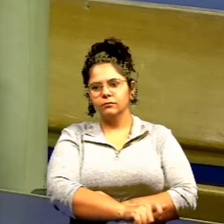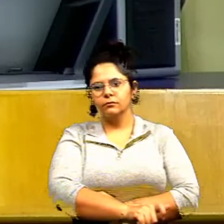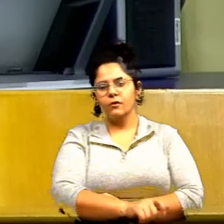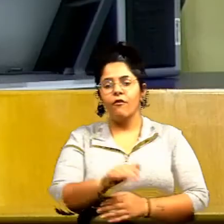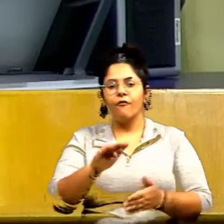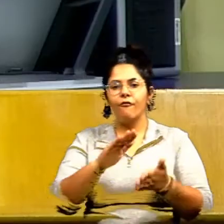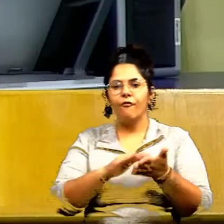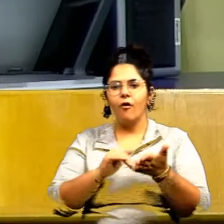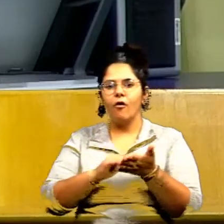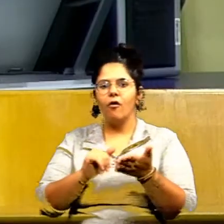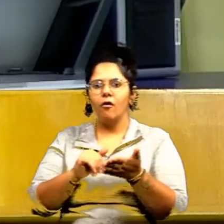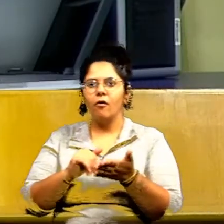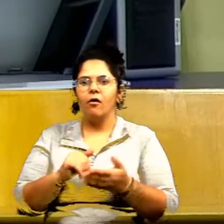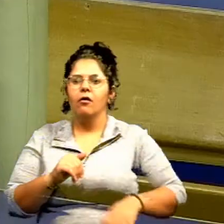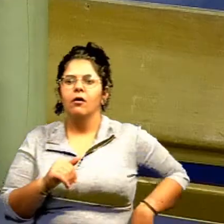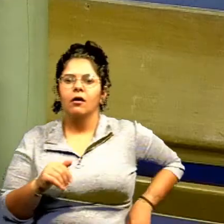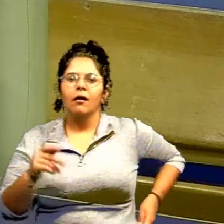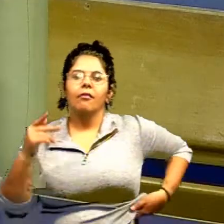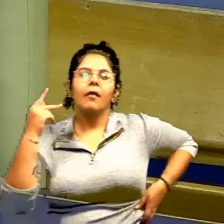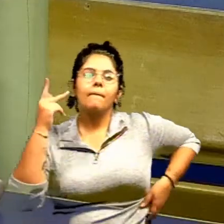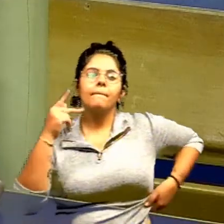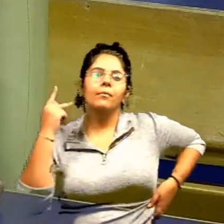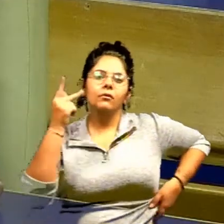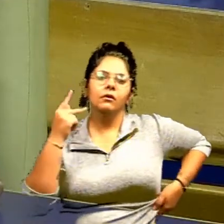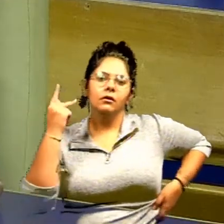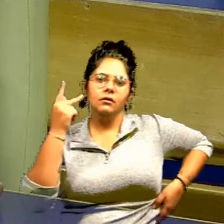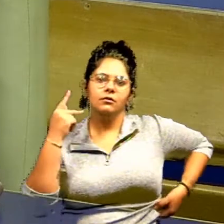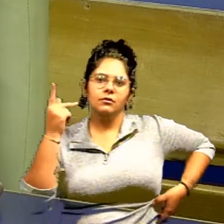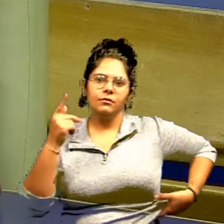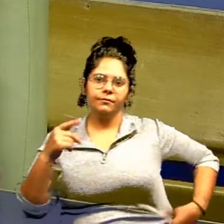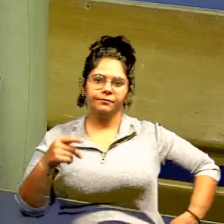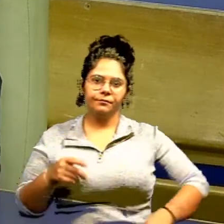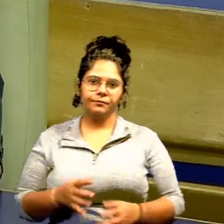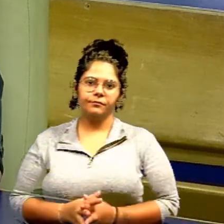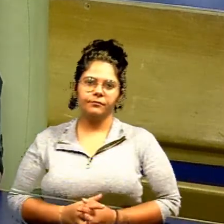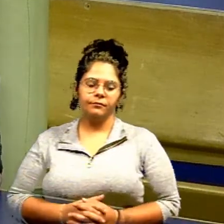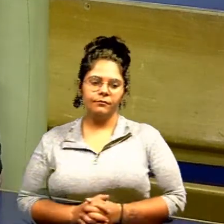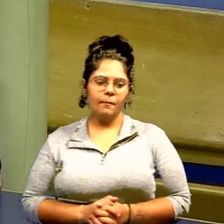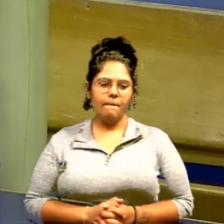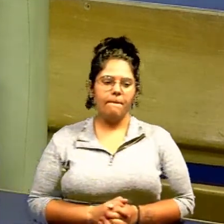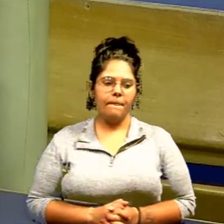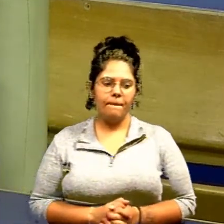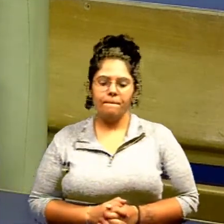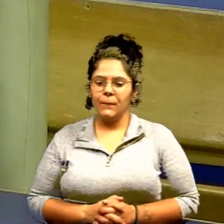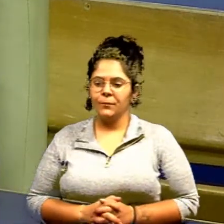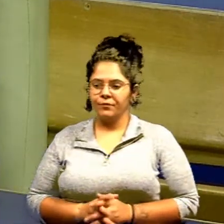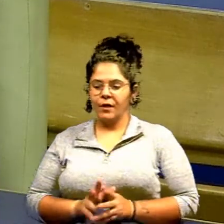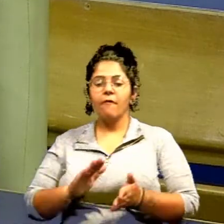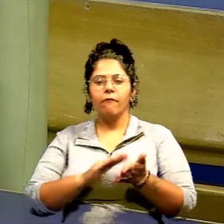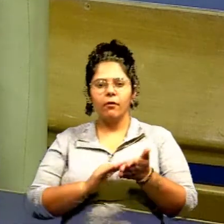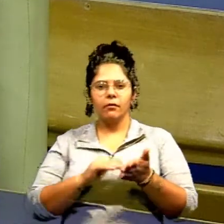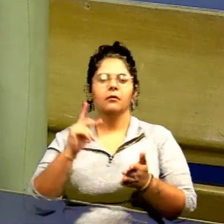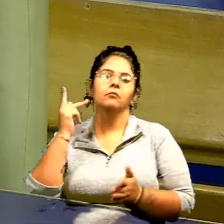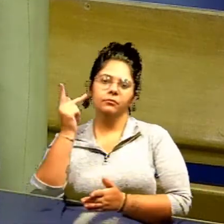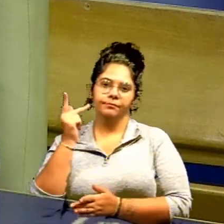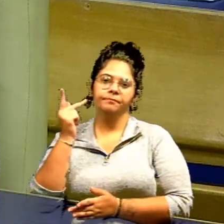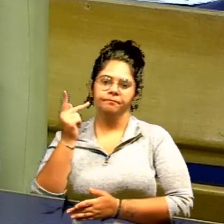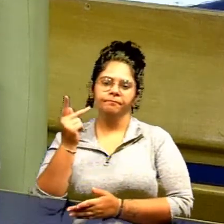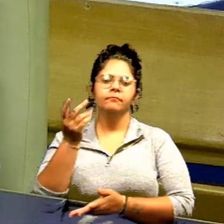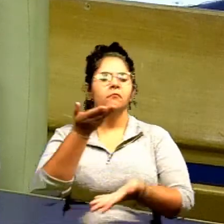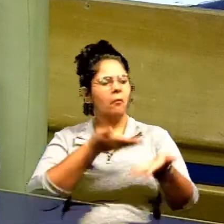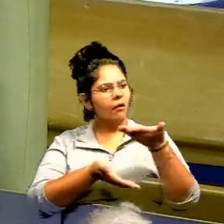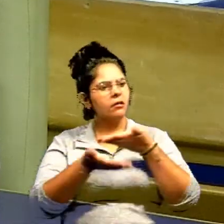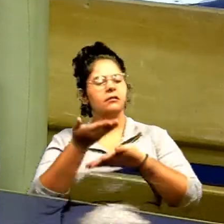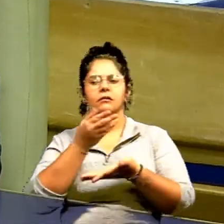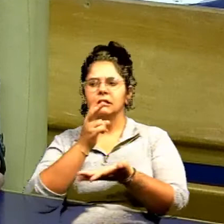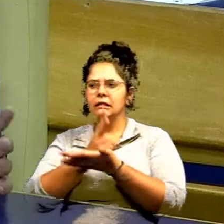pode concluir vereador pessoas cidadãos que não tem nunca teve projeção política mas que ele atende e lá